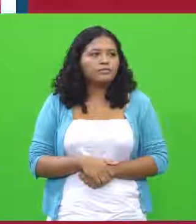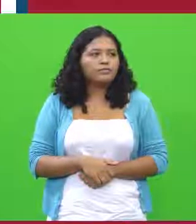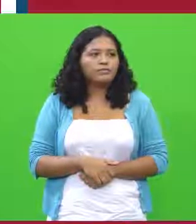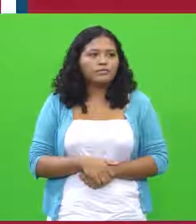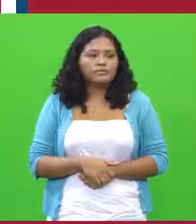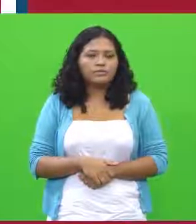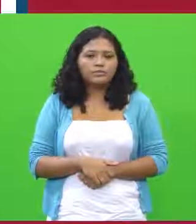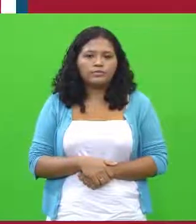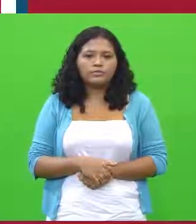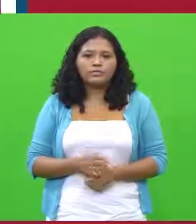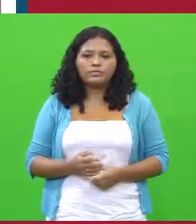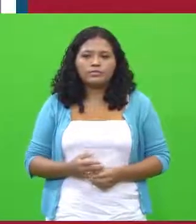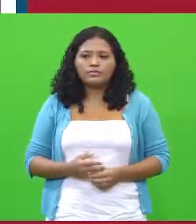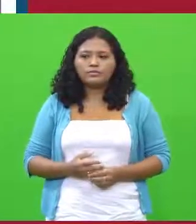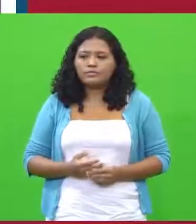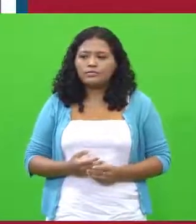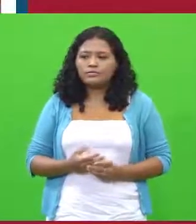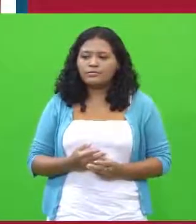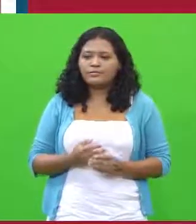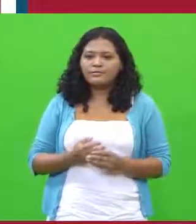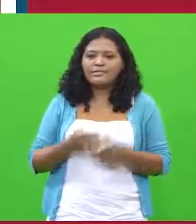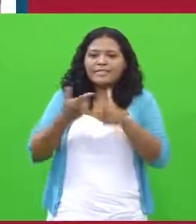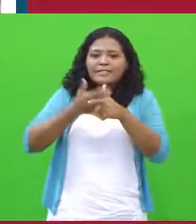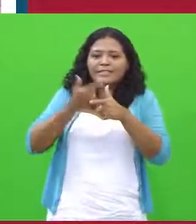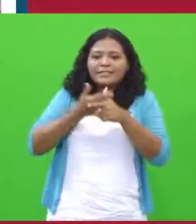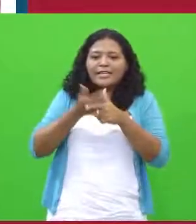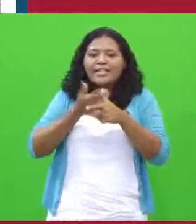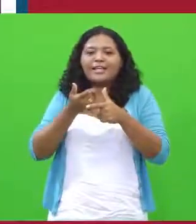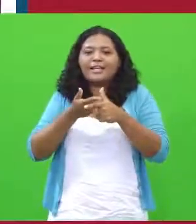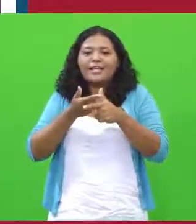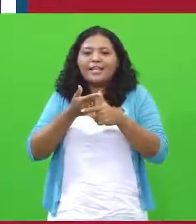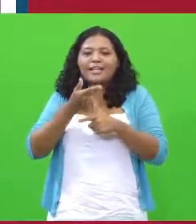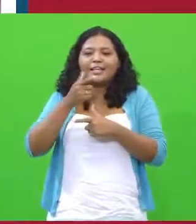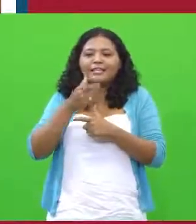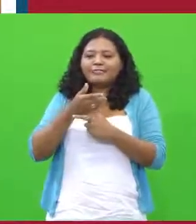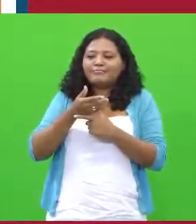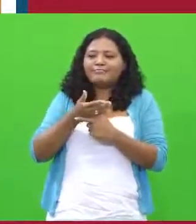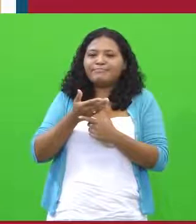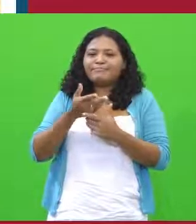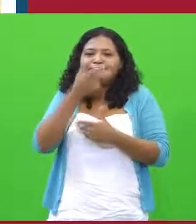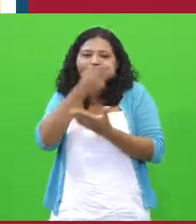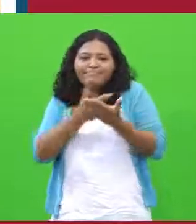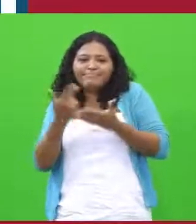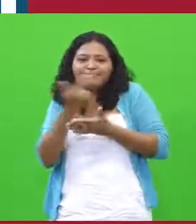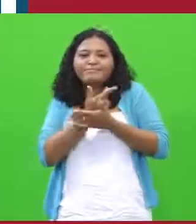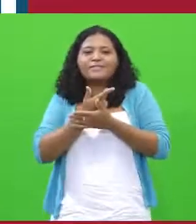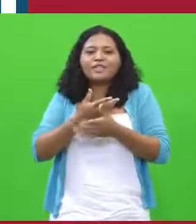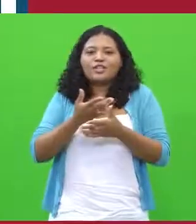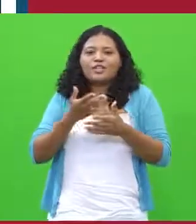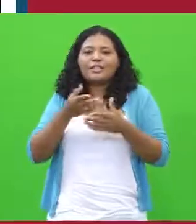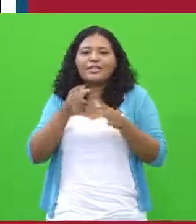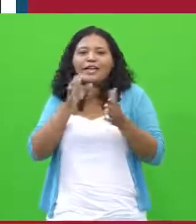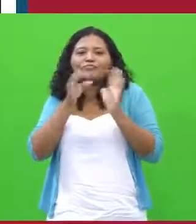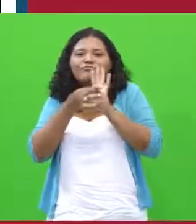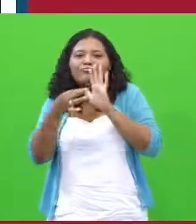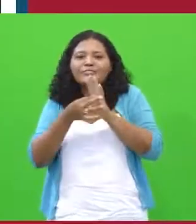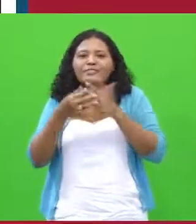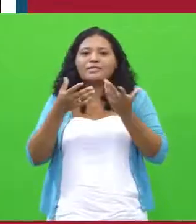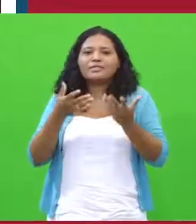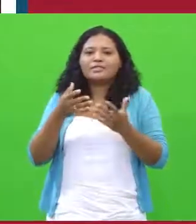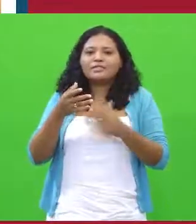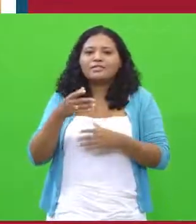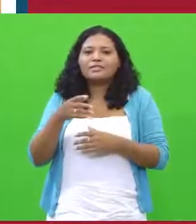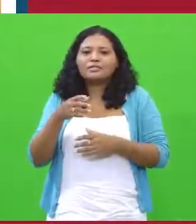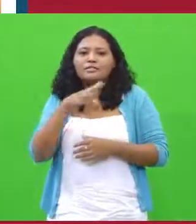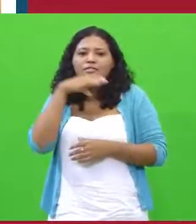Sandália da Hello Kitty dá a dica. Não adianta montar aquele look e chegar na festa antes de todo